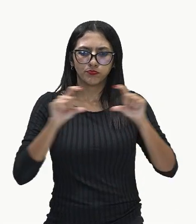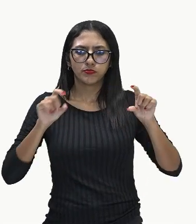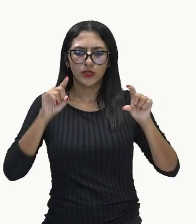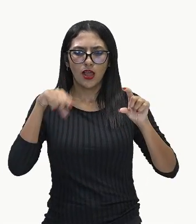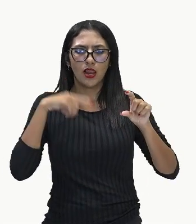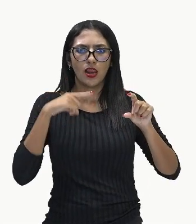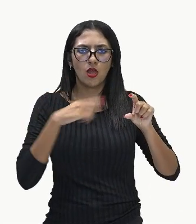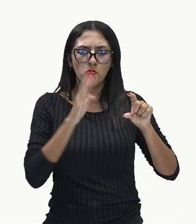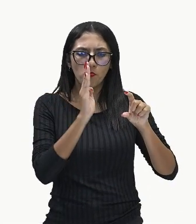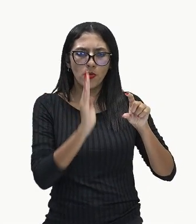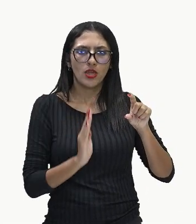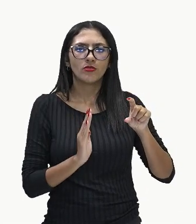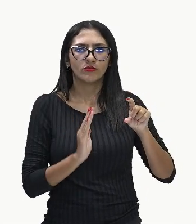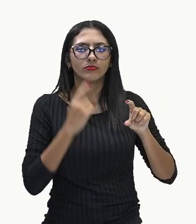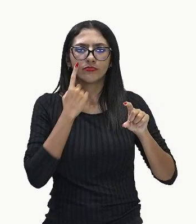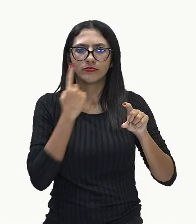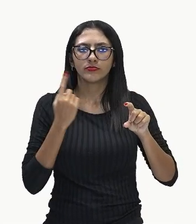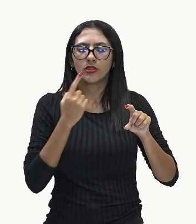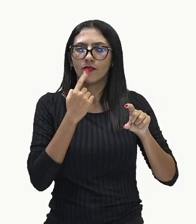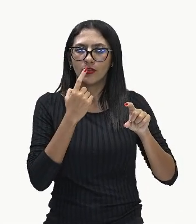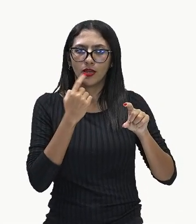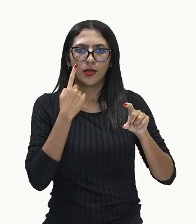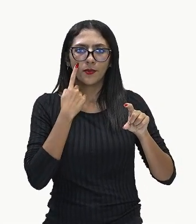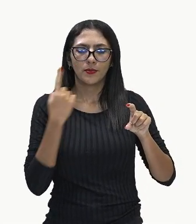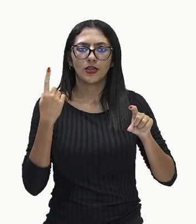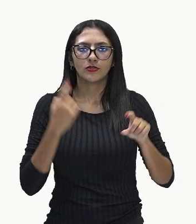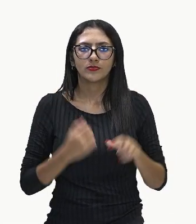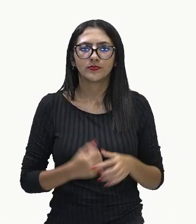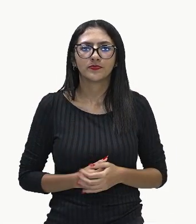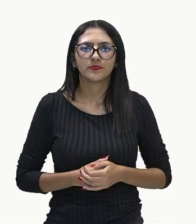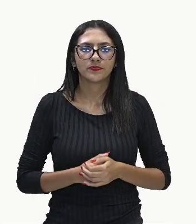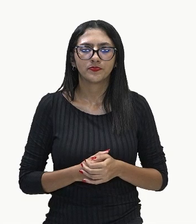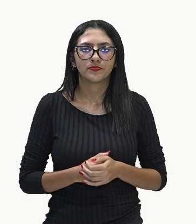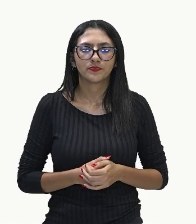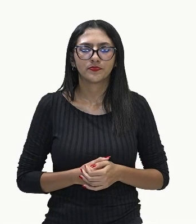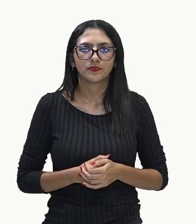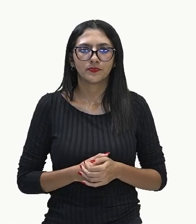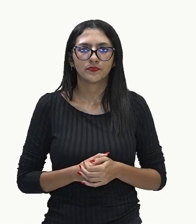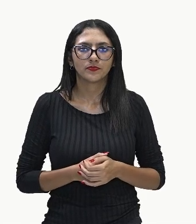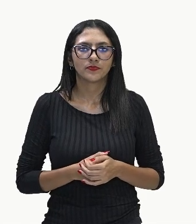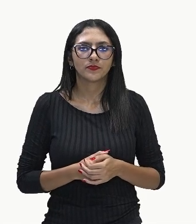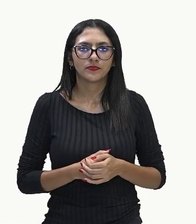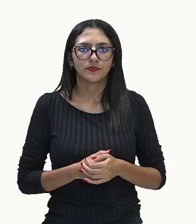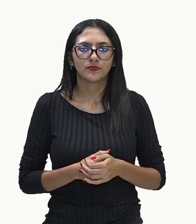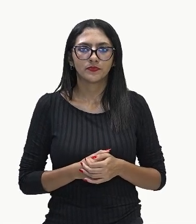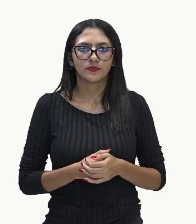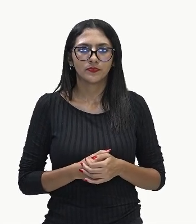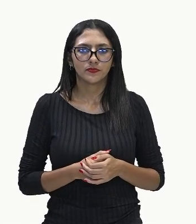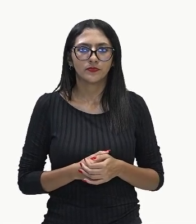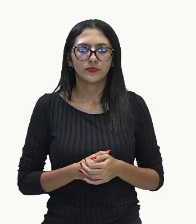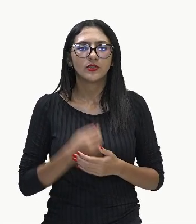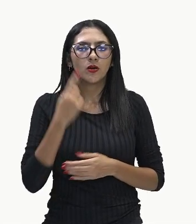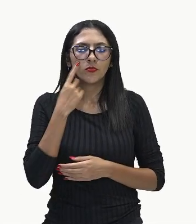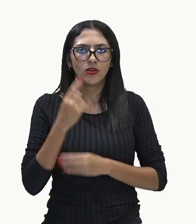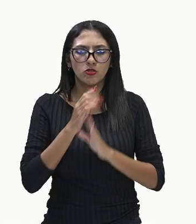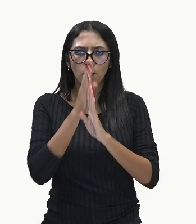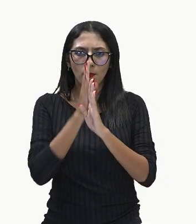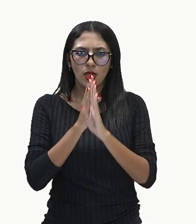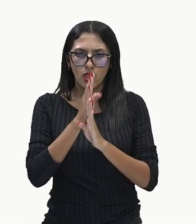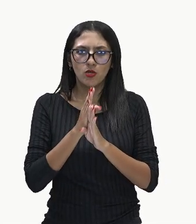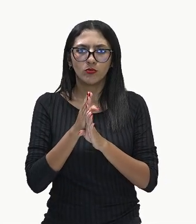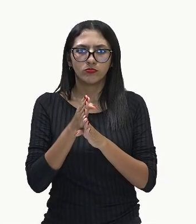Aqui está sinalizado de vermelho, como são 12, ok? Então, a gente vai separar 5 para um lado, ó,